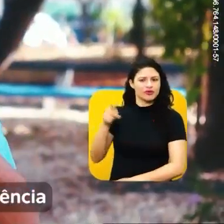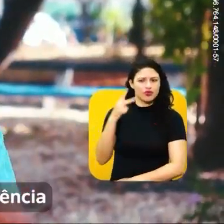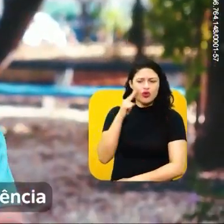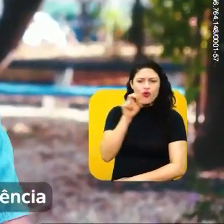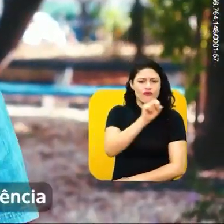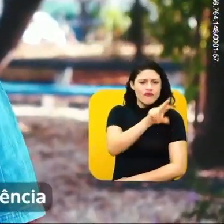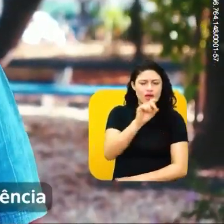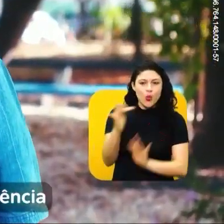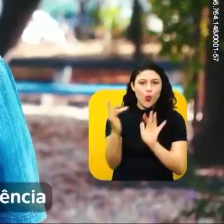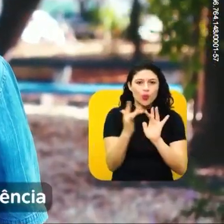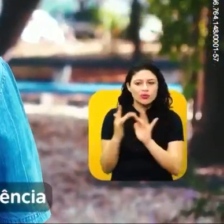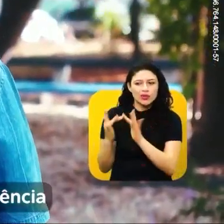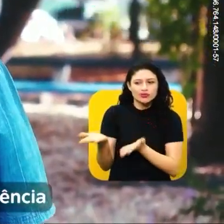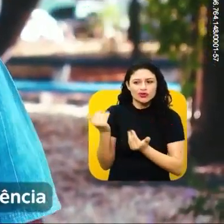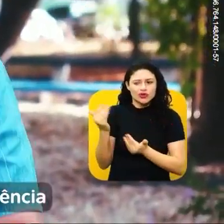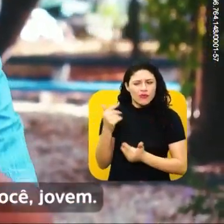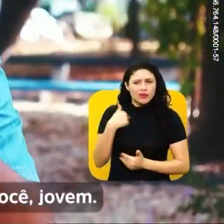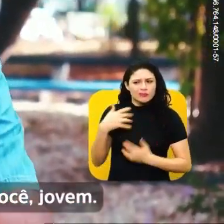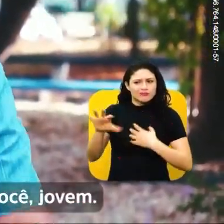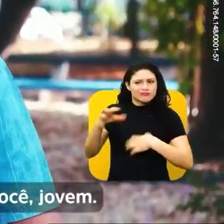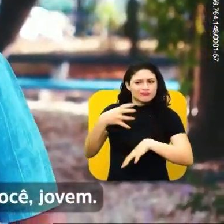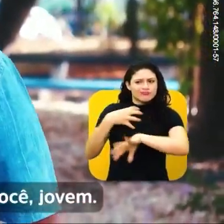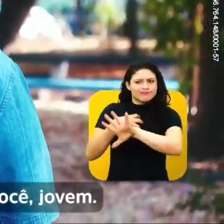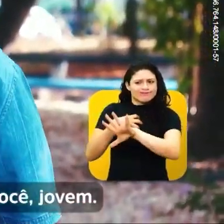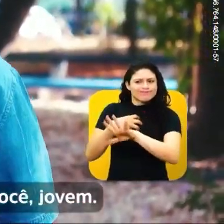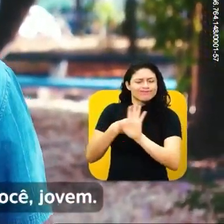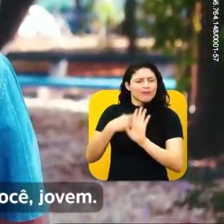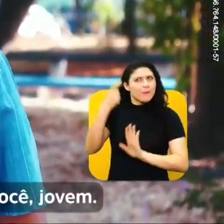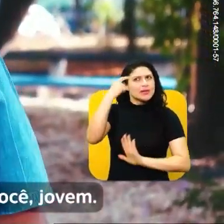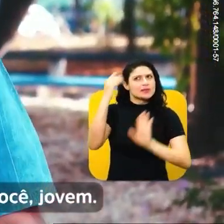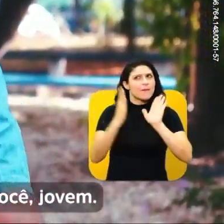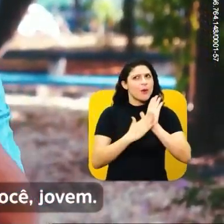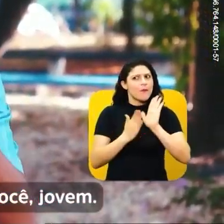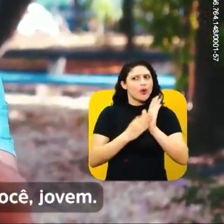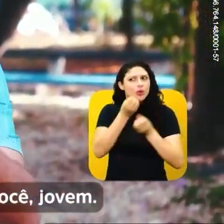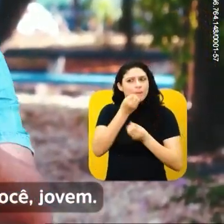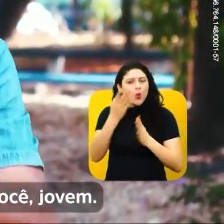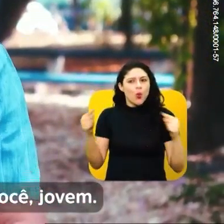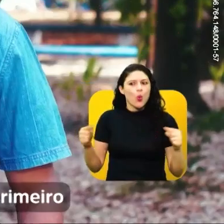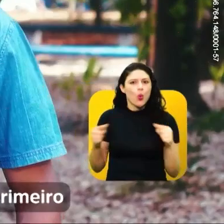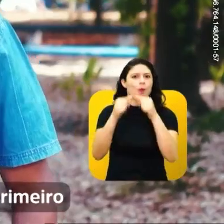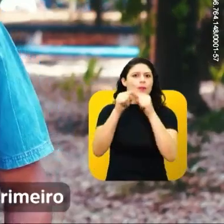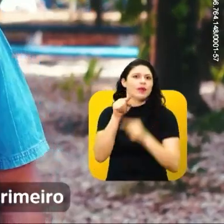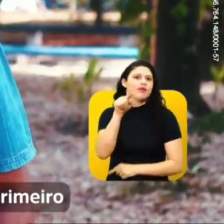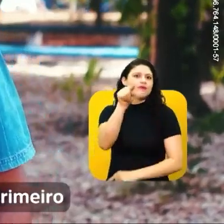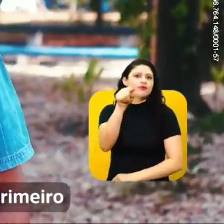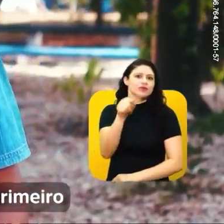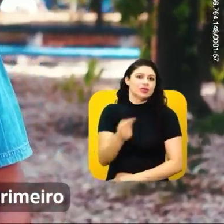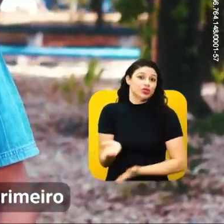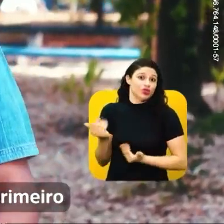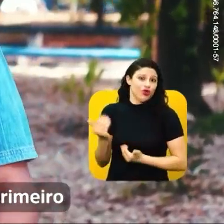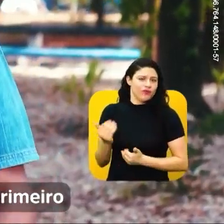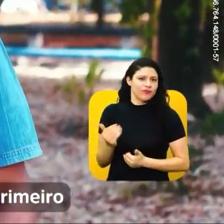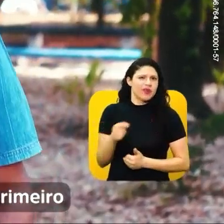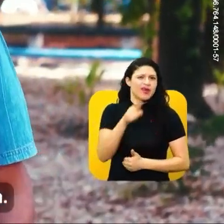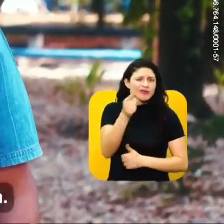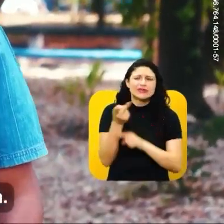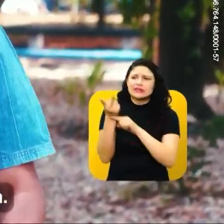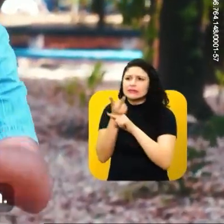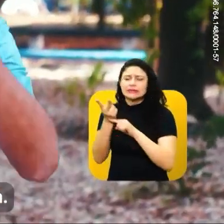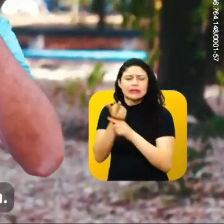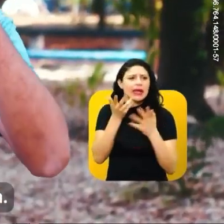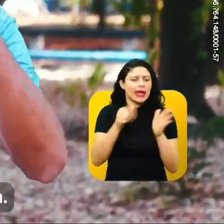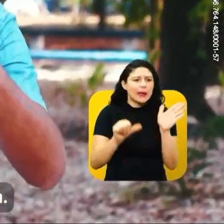que me deu a sensibilidade e a experiência para elaborar as melhores propostas para você, jovem. Eu sei que quando você vai procurar o primeiro